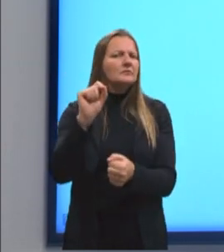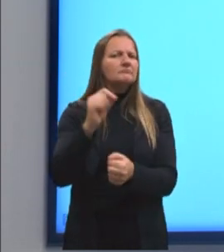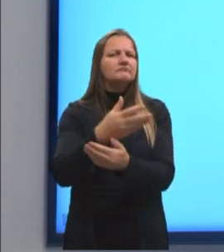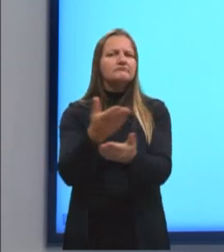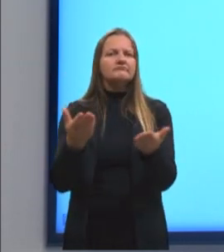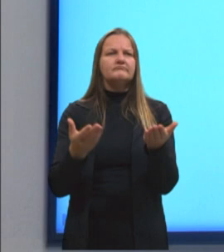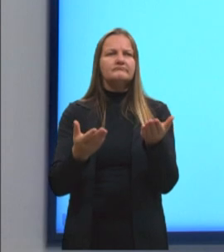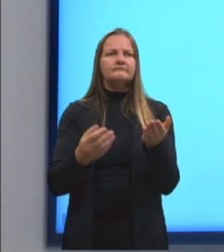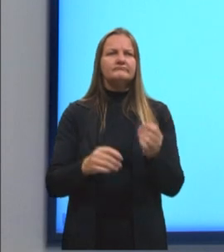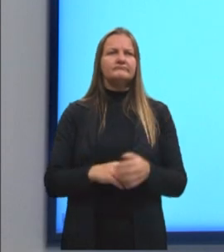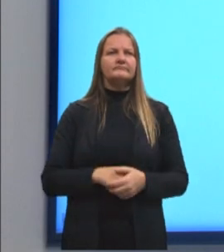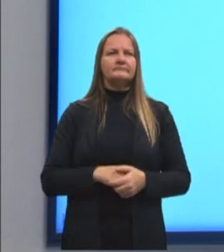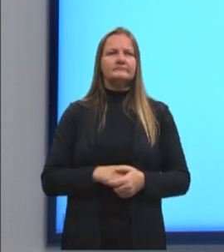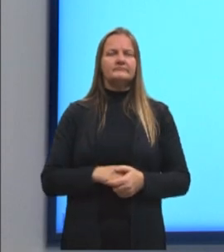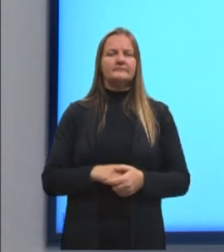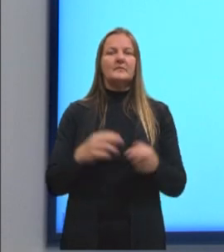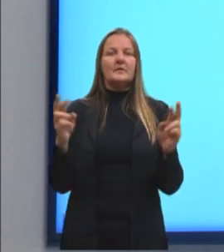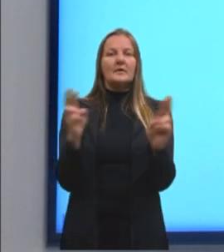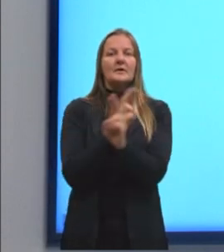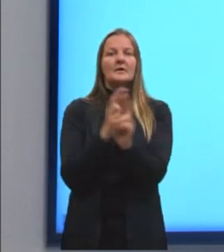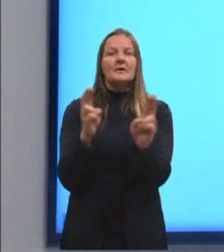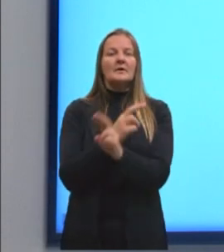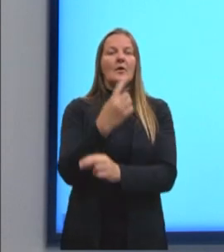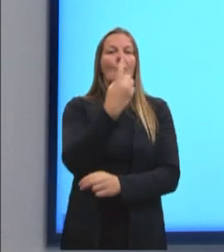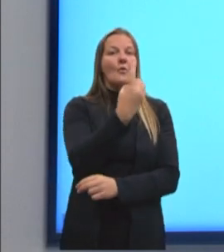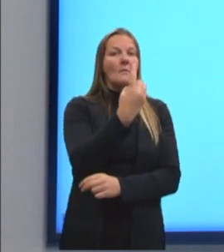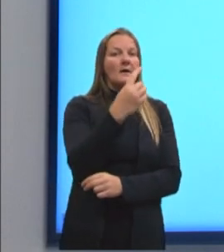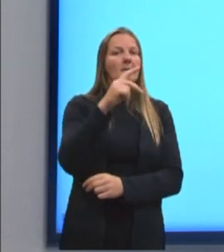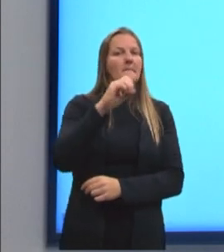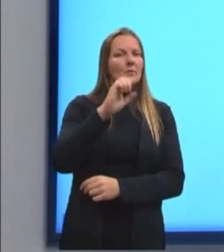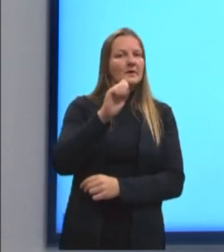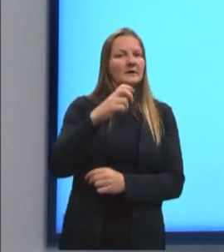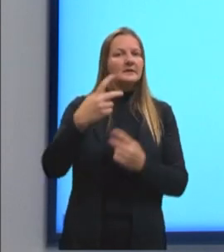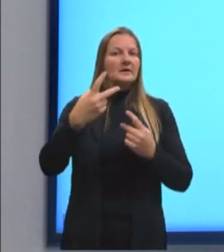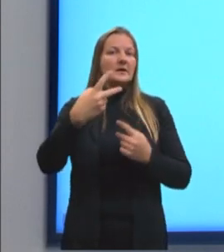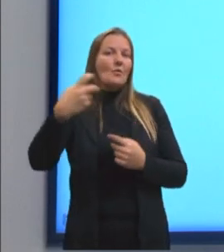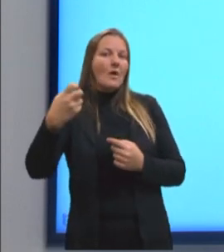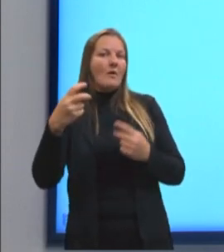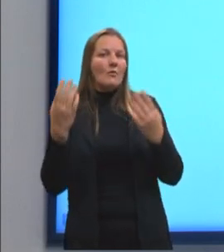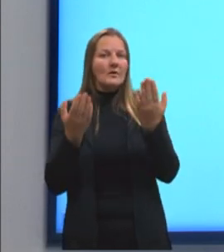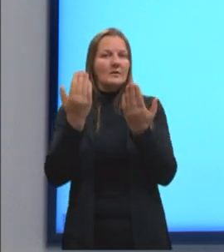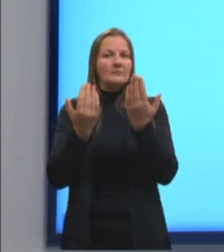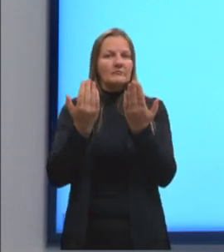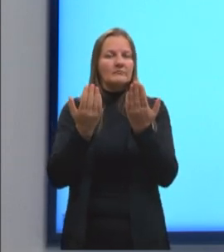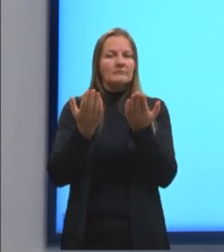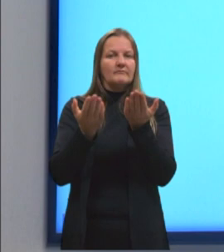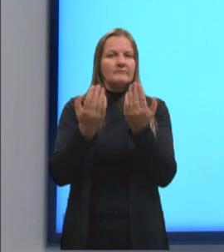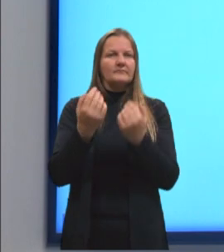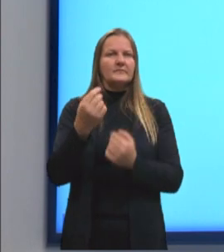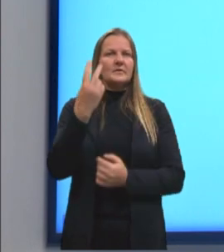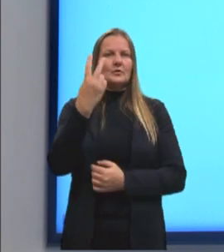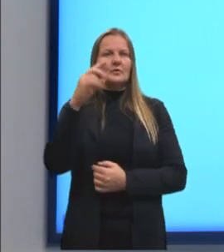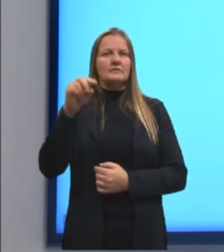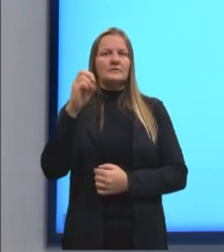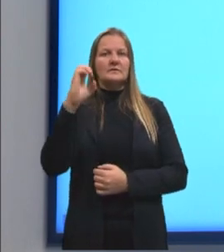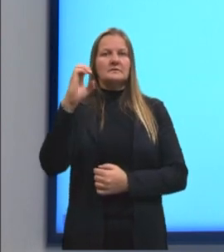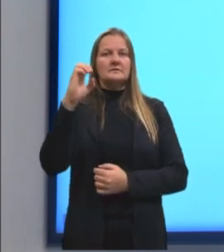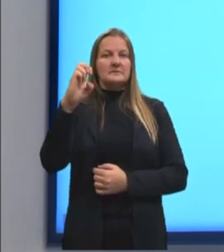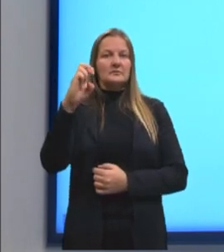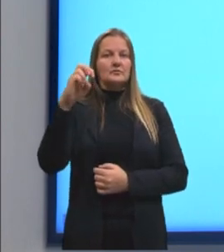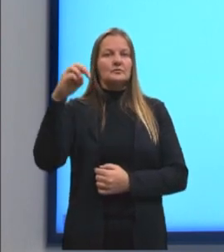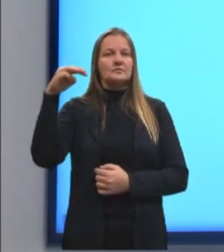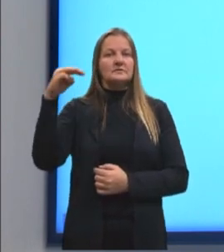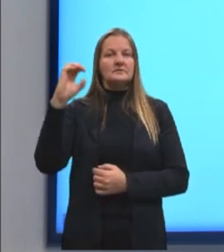tá? Observem esta relação. 1 polegada corresponde a 2,5 centímetros,